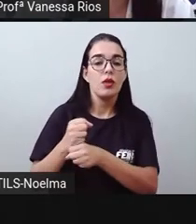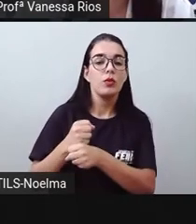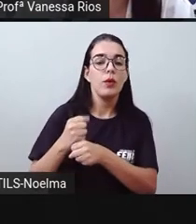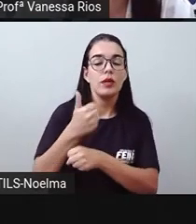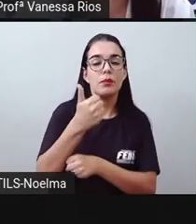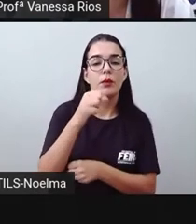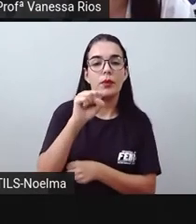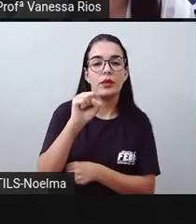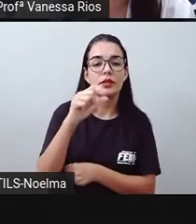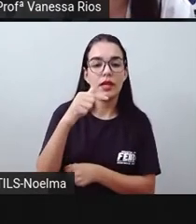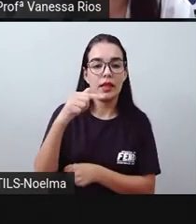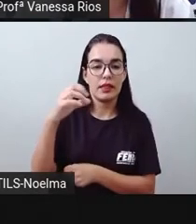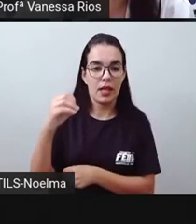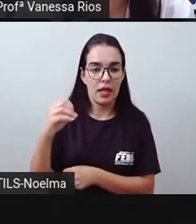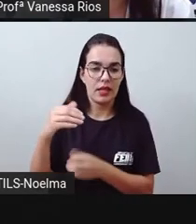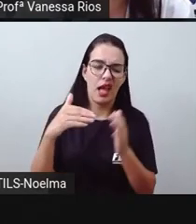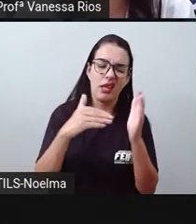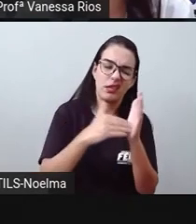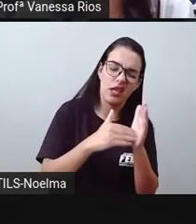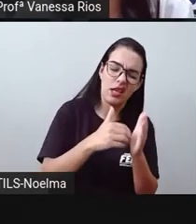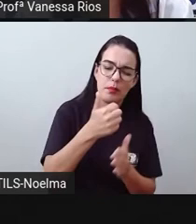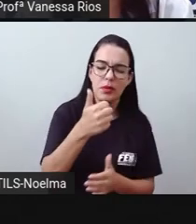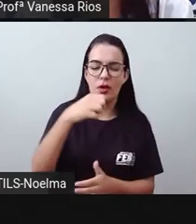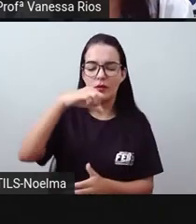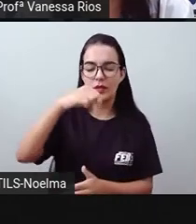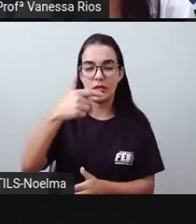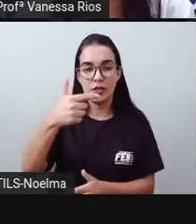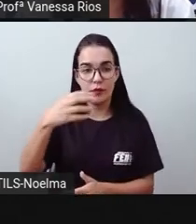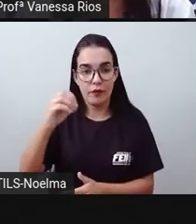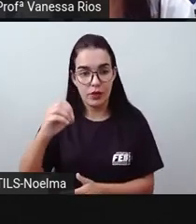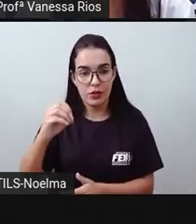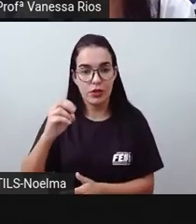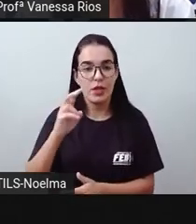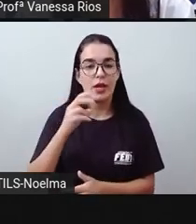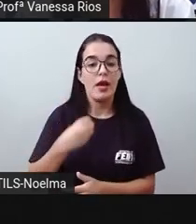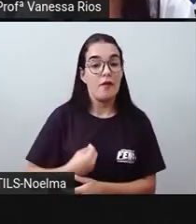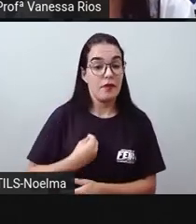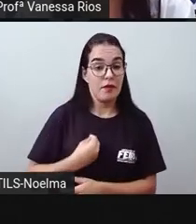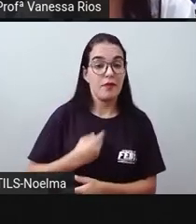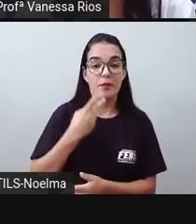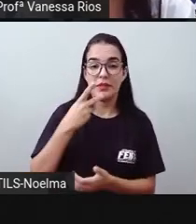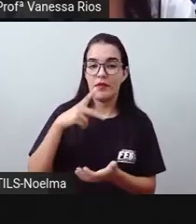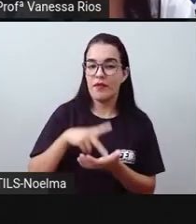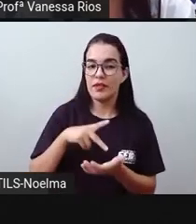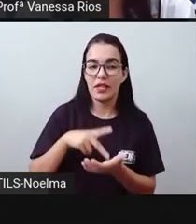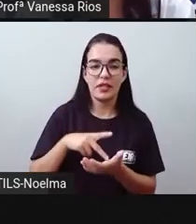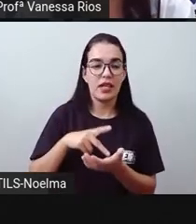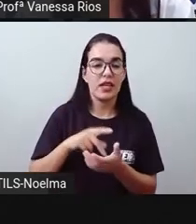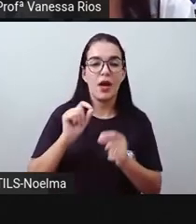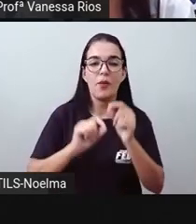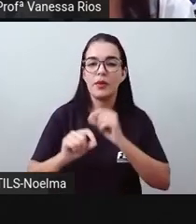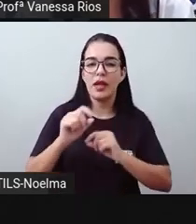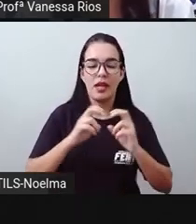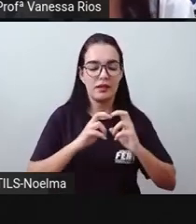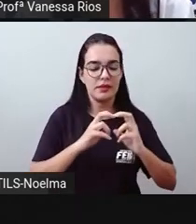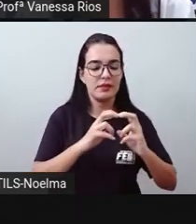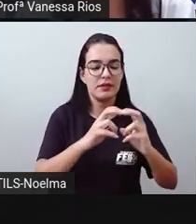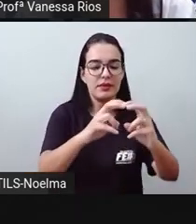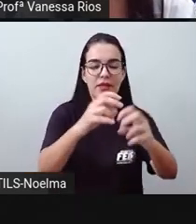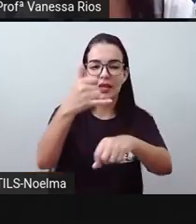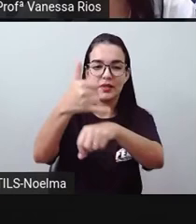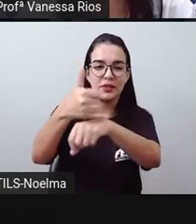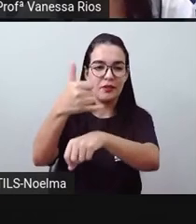Em 1870 e 1920, vivíamos uma verdadeira era das